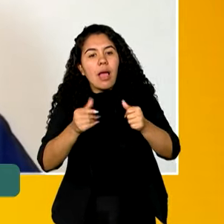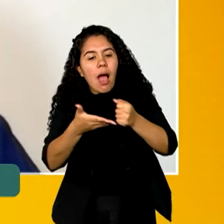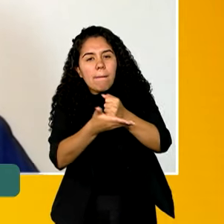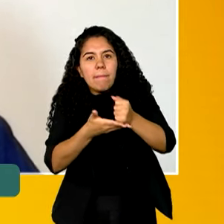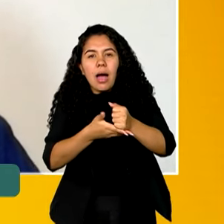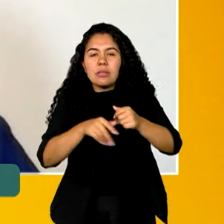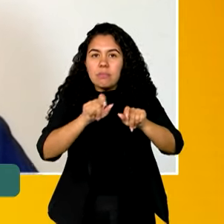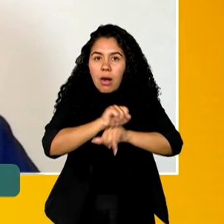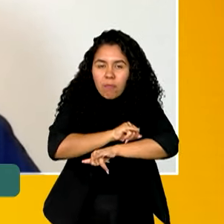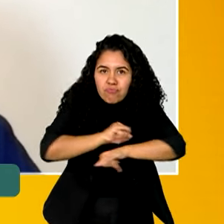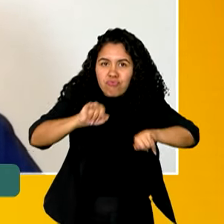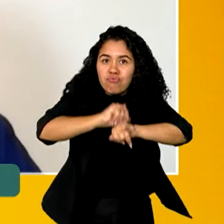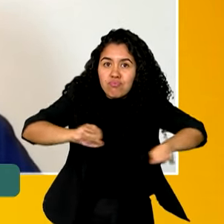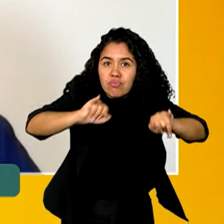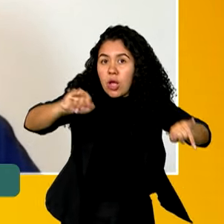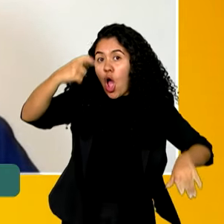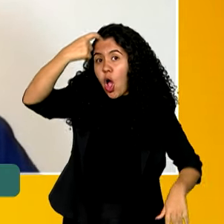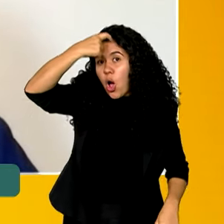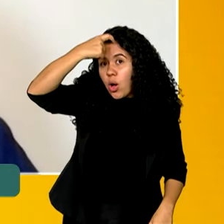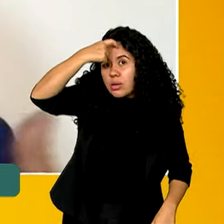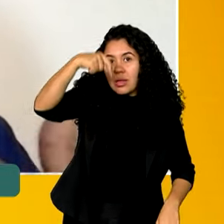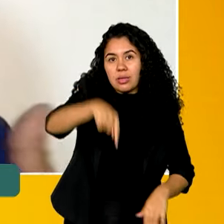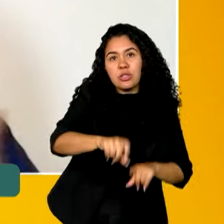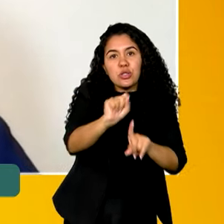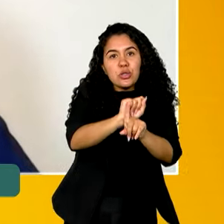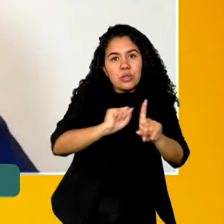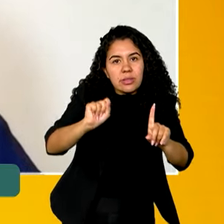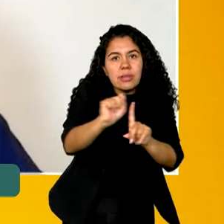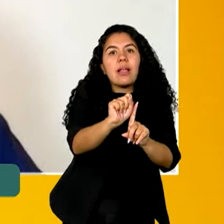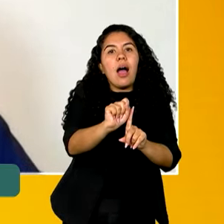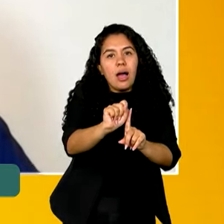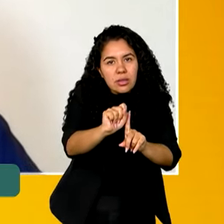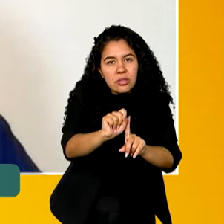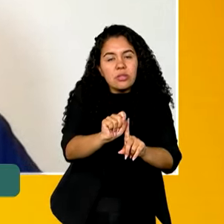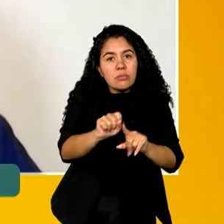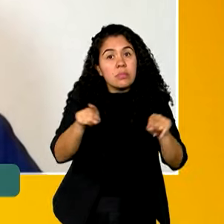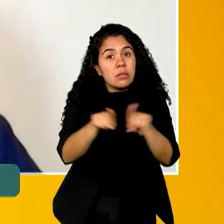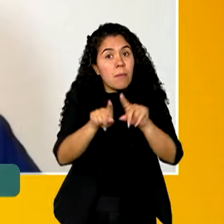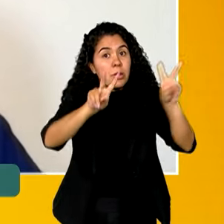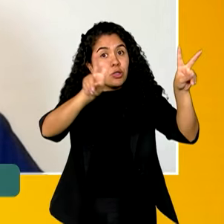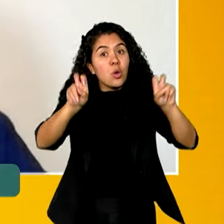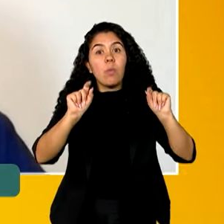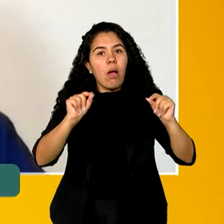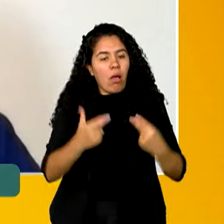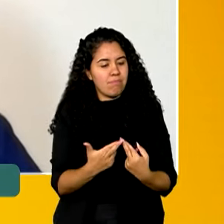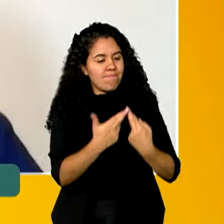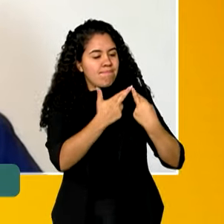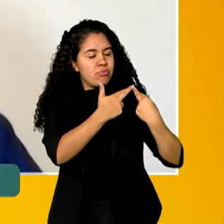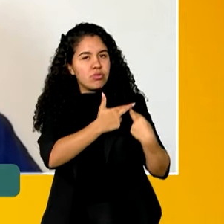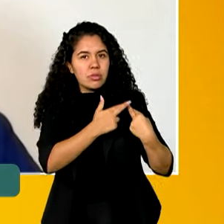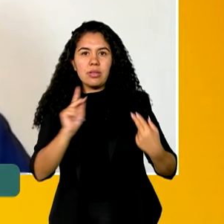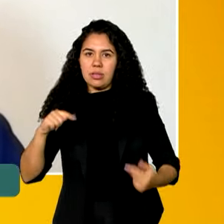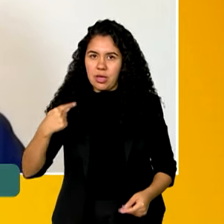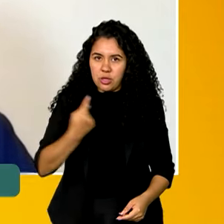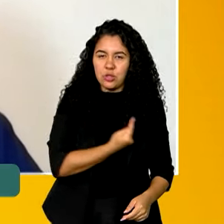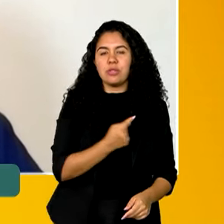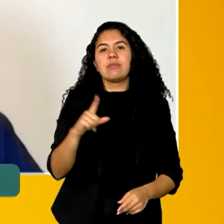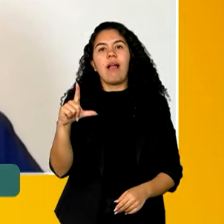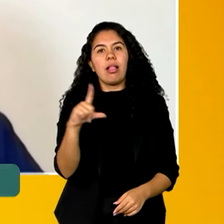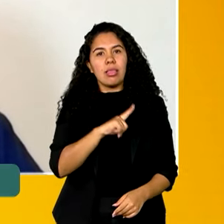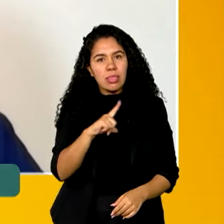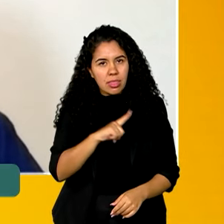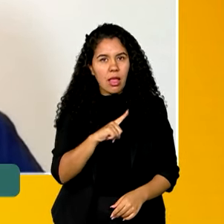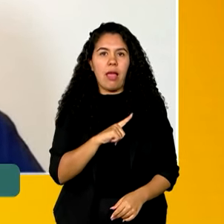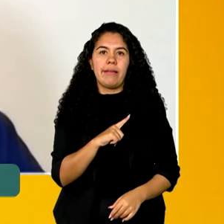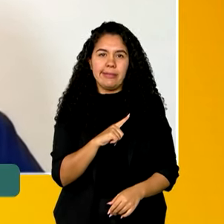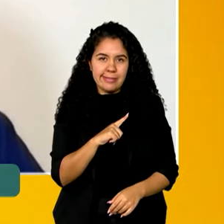conscientização da sociedade como todo, da responsabilidade que nós temos também com esse